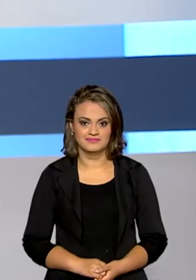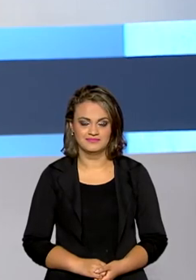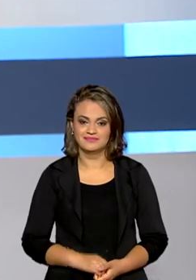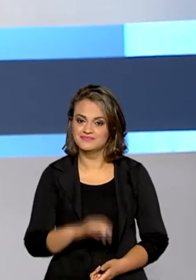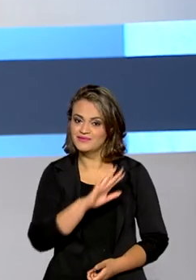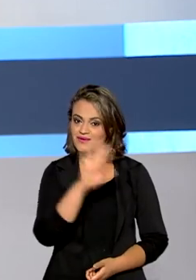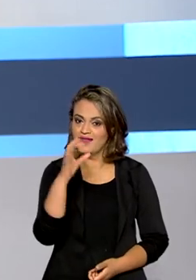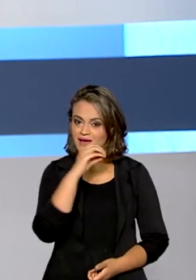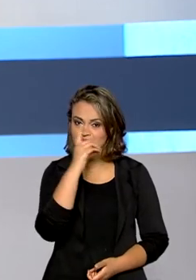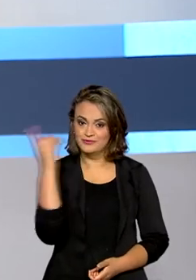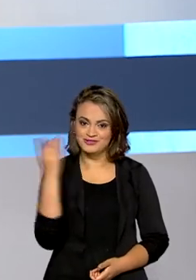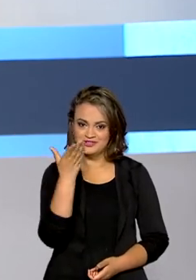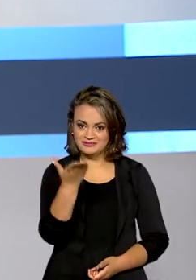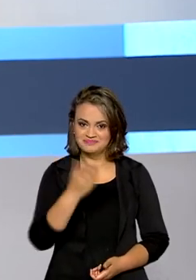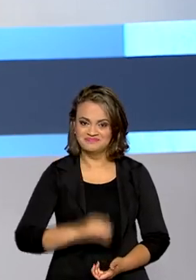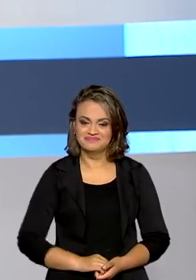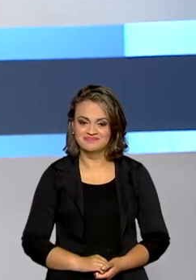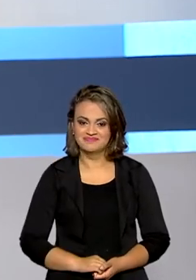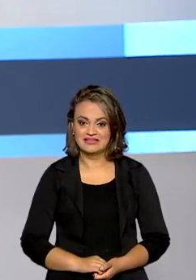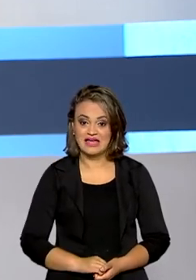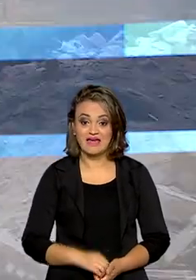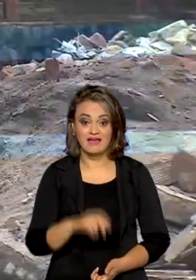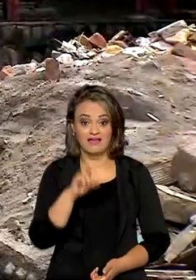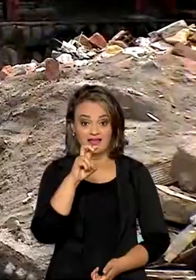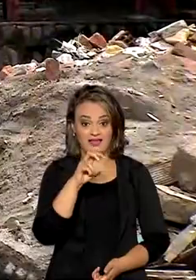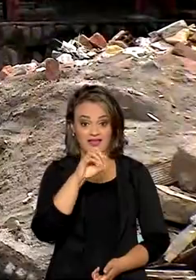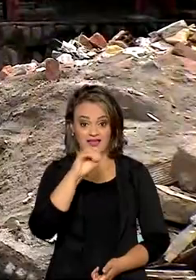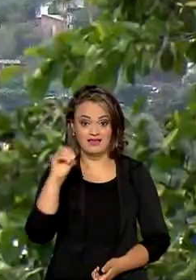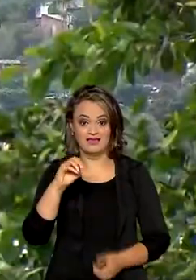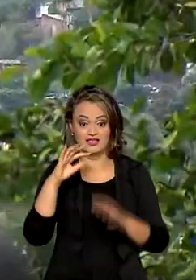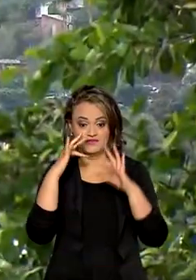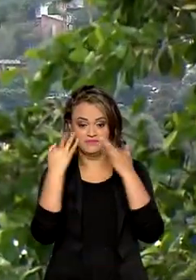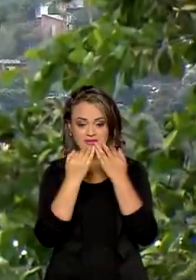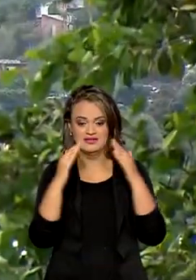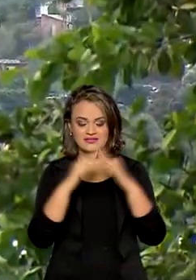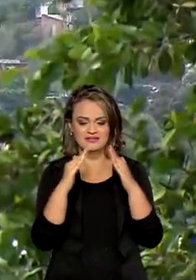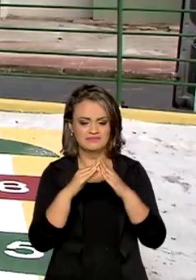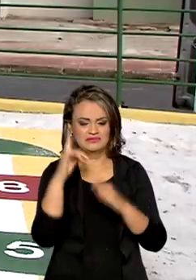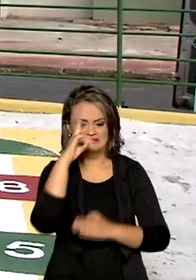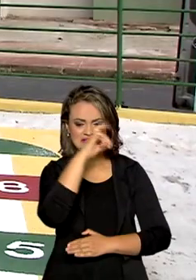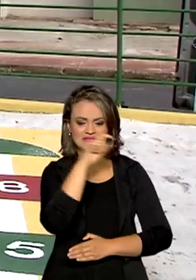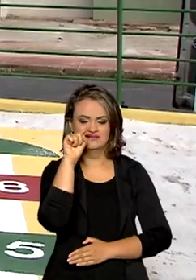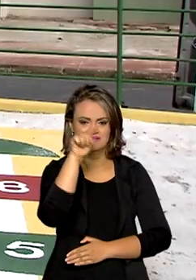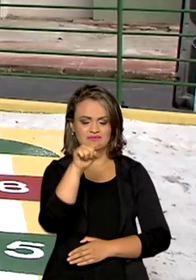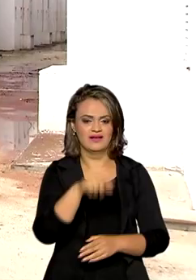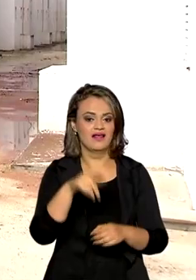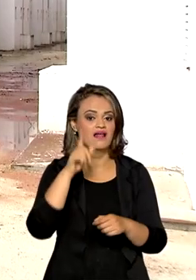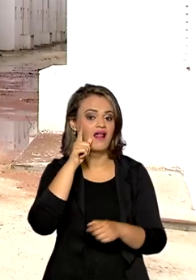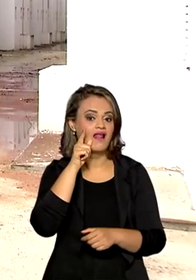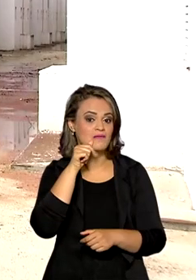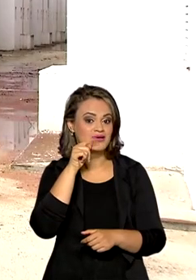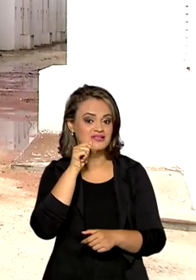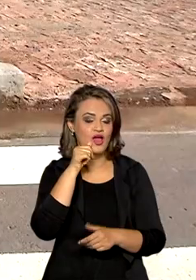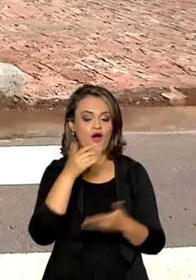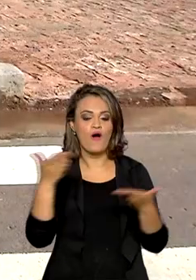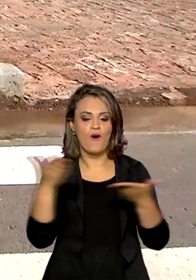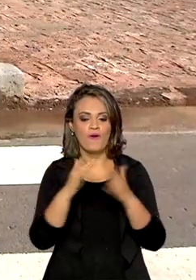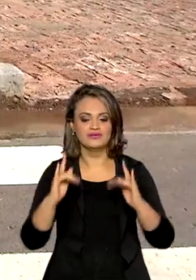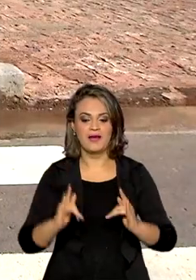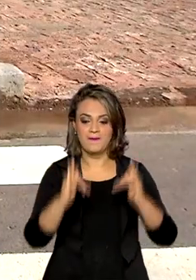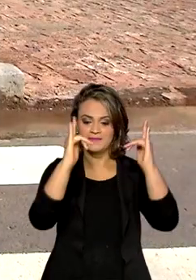Olá, bom dia para você. Cerca de 500 famílias que vivem em situação de risco em Maceió recebem hoje